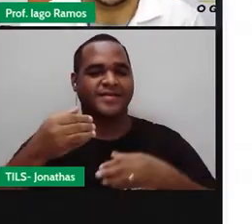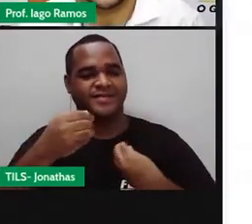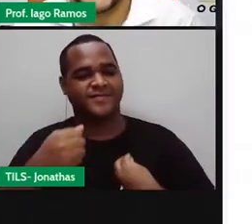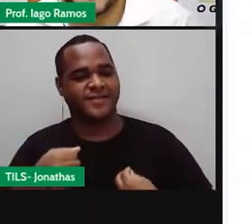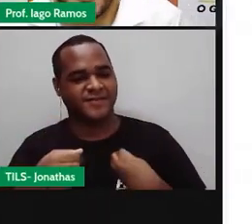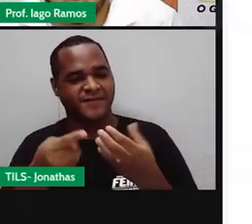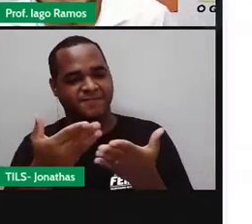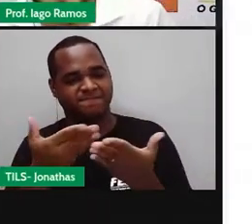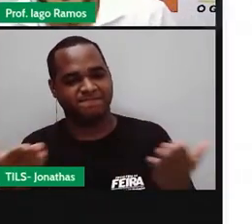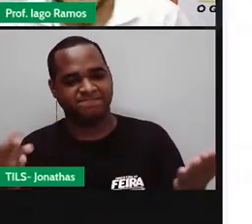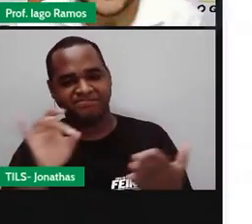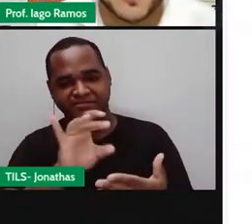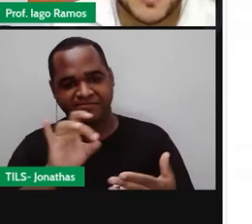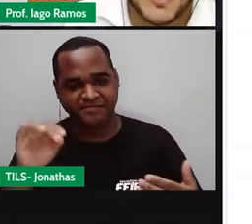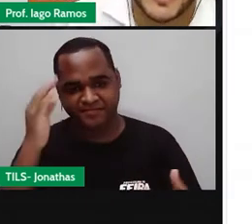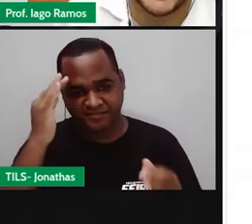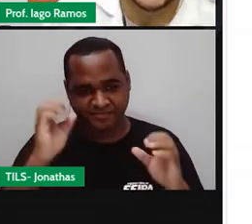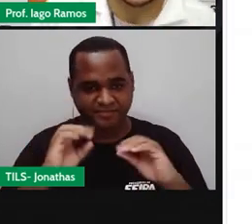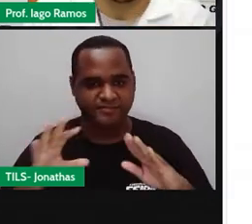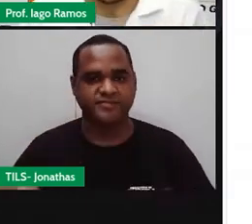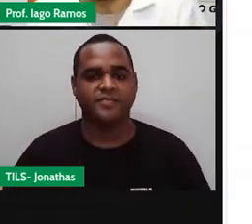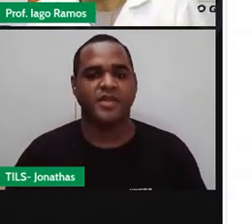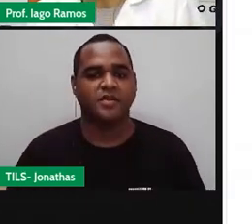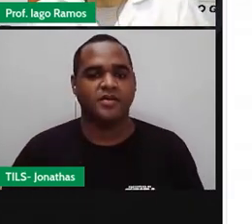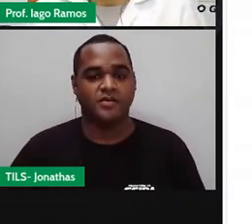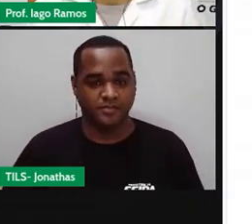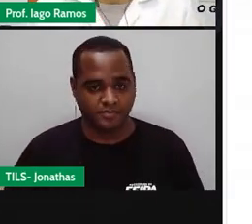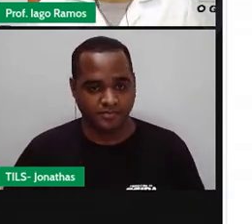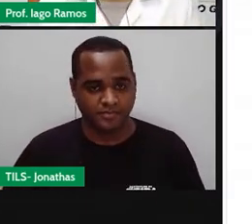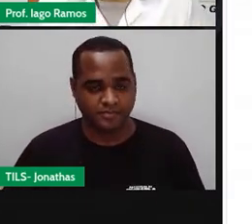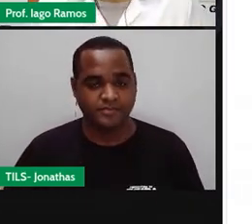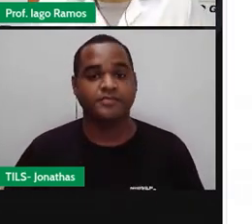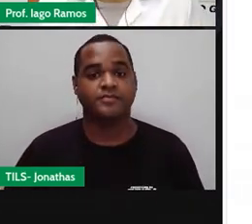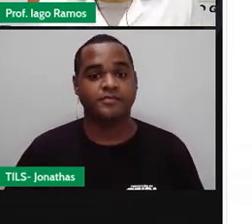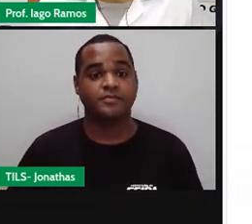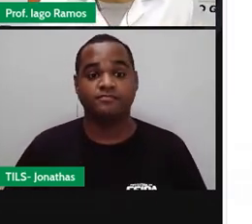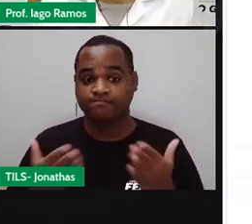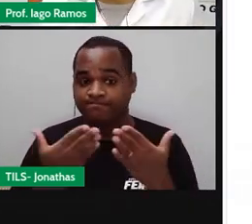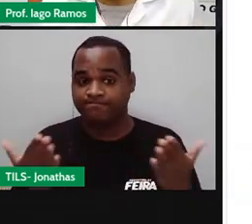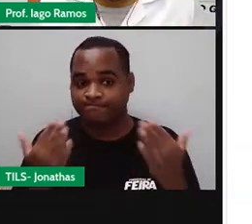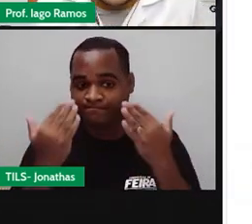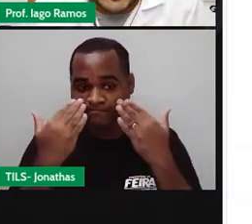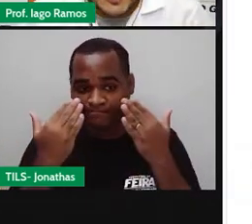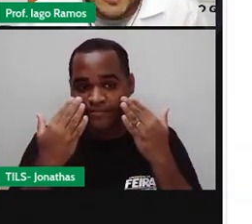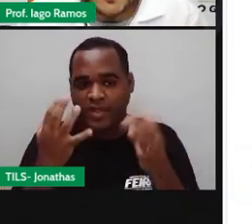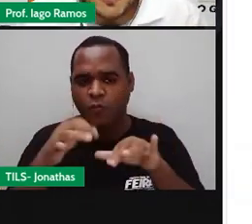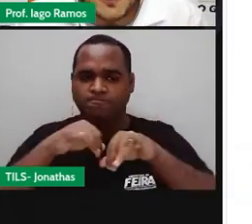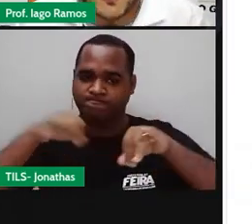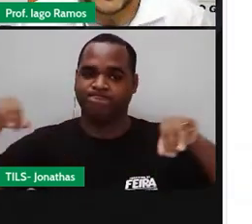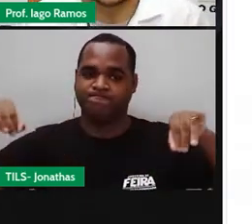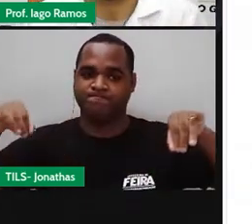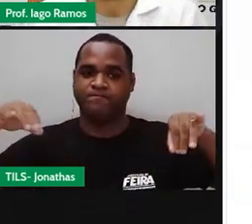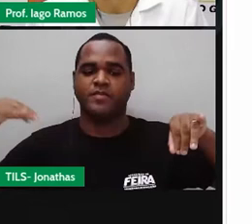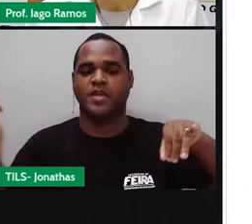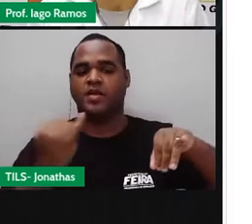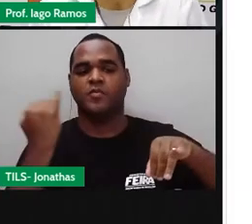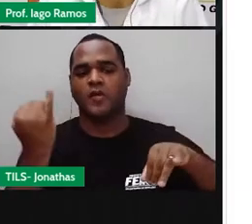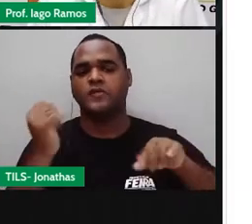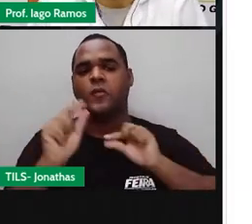você, tá bom? Bom, eu trago aqui algumas notícias, né?